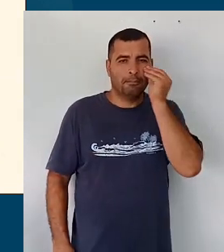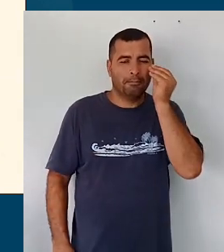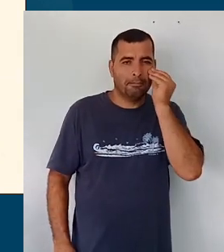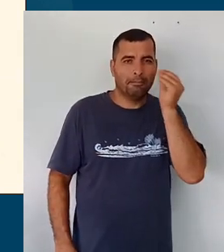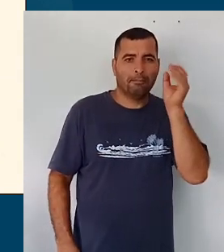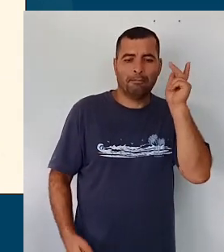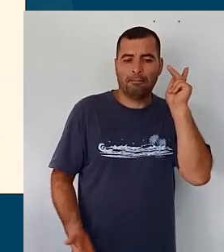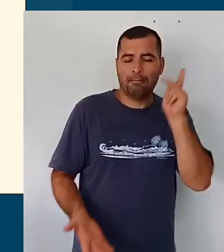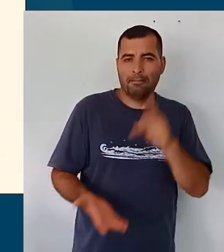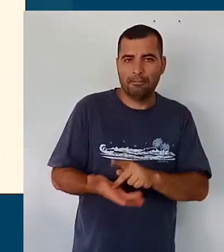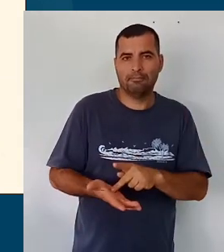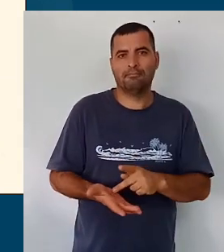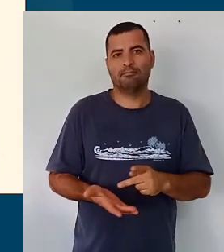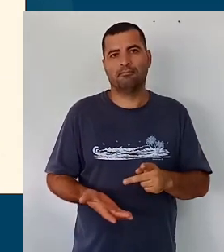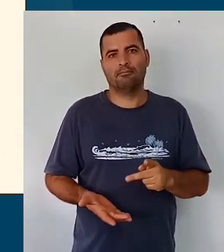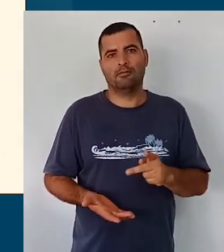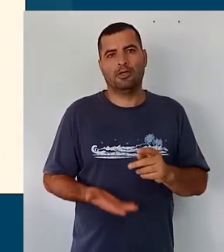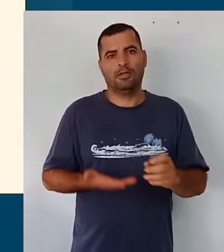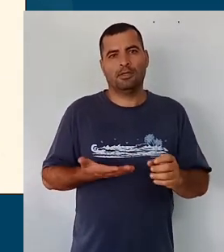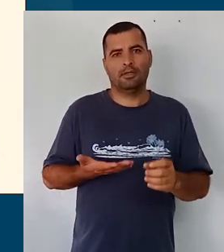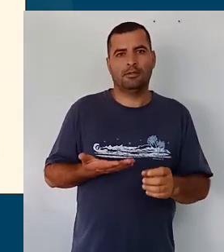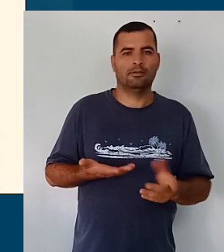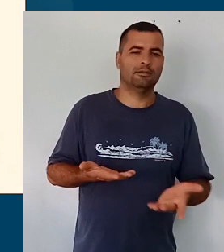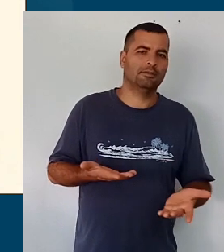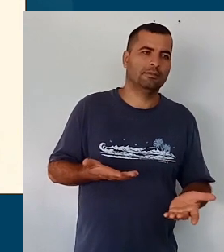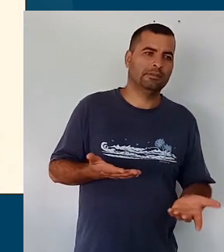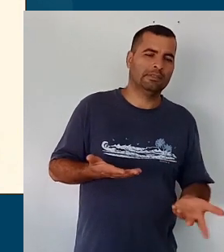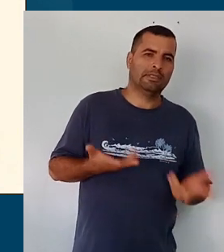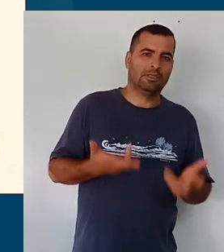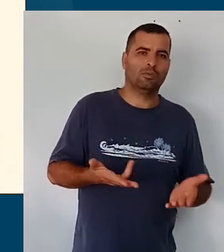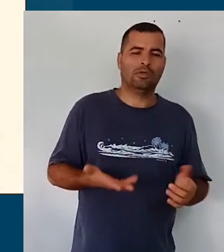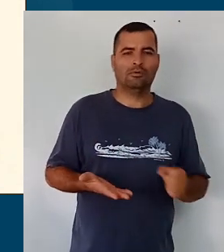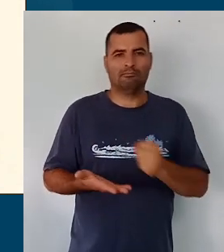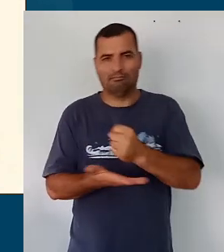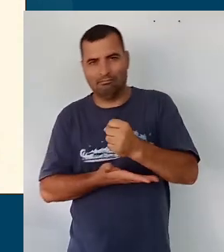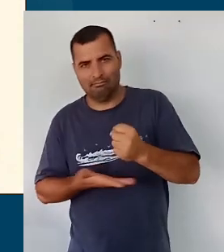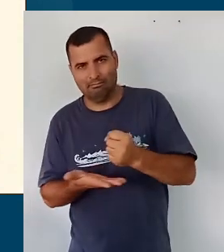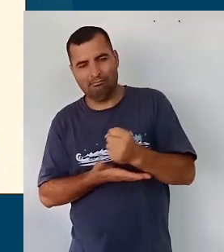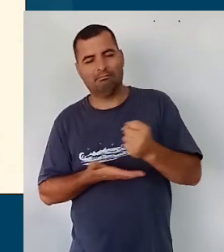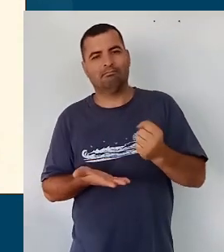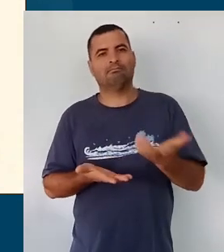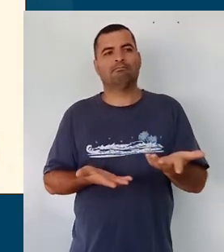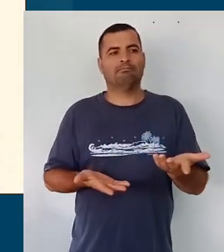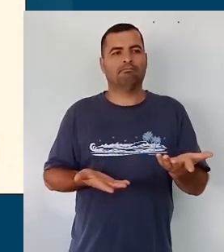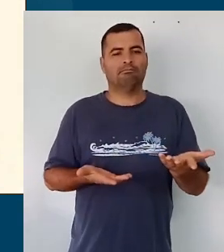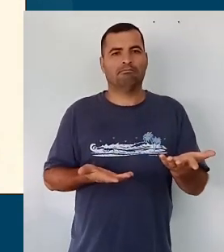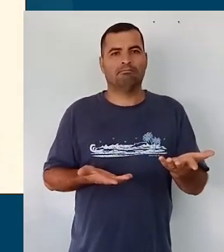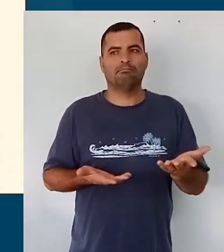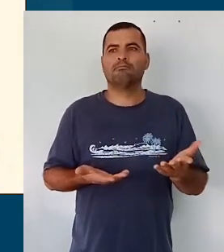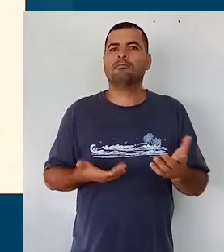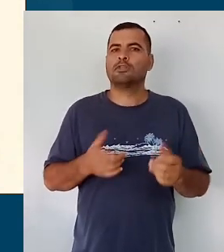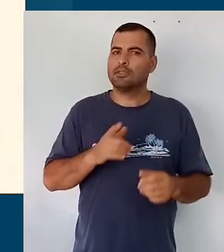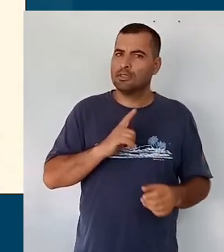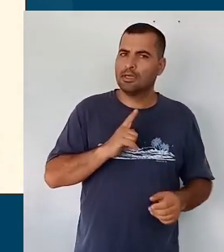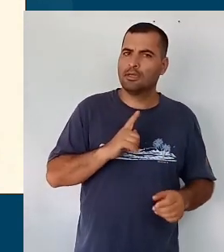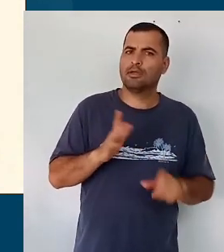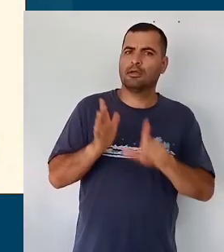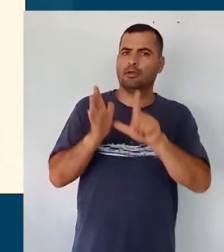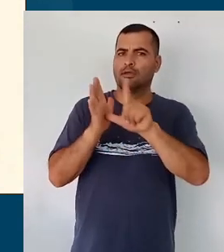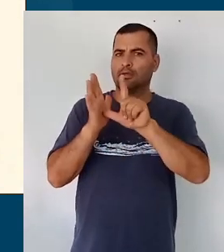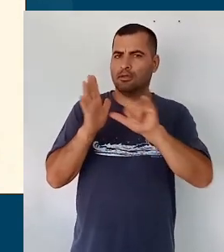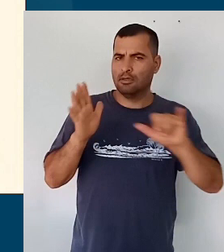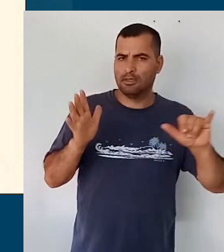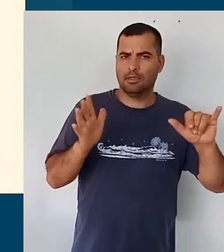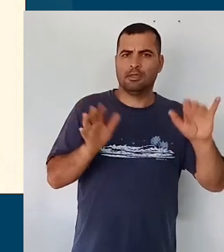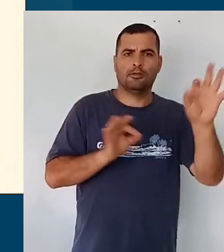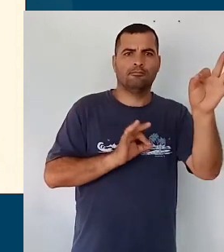parte, né, de anos iniciais, a gente tem ali um primeiro momento em que a gente fala das bases legais para a